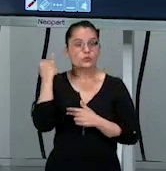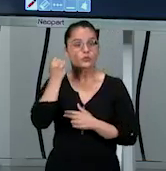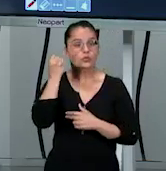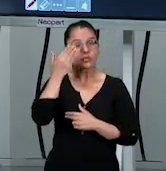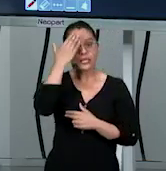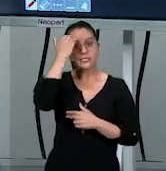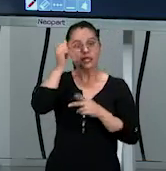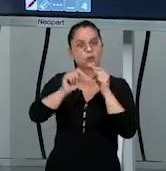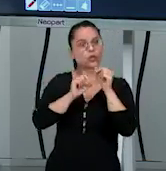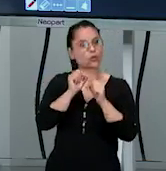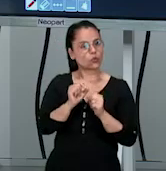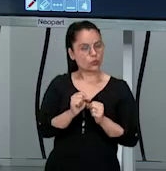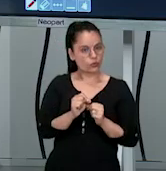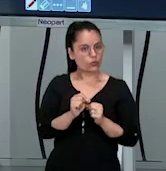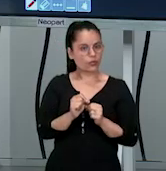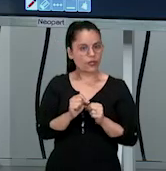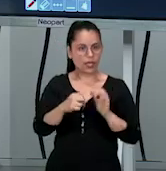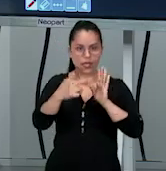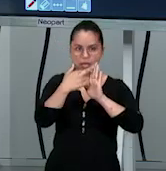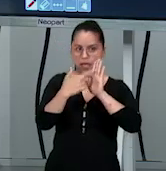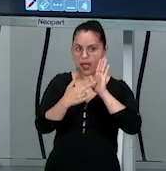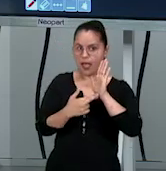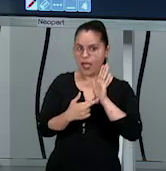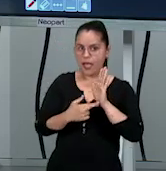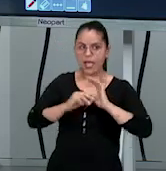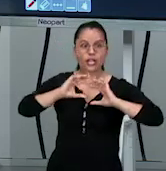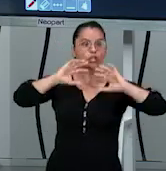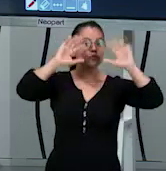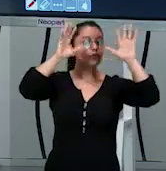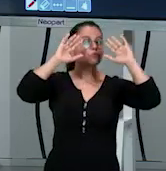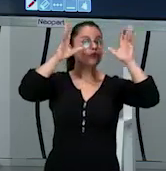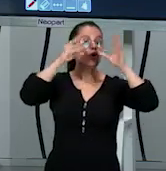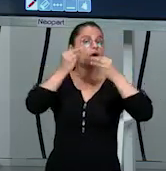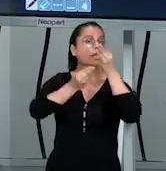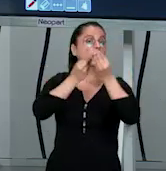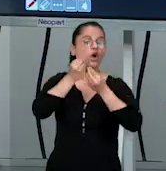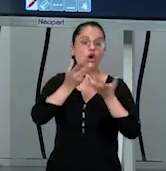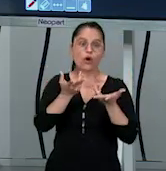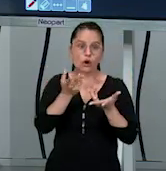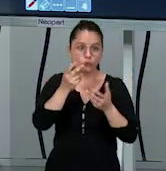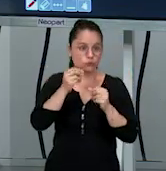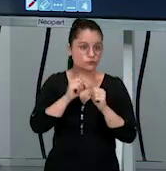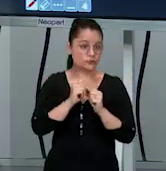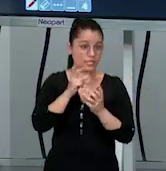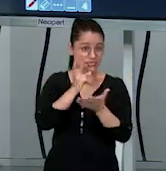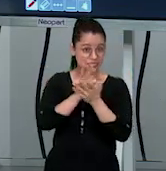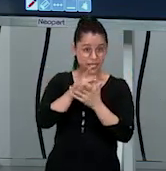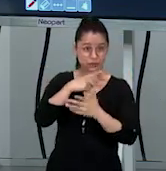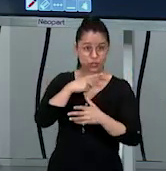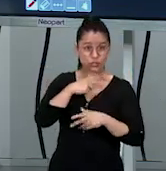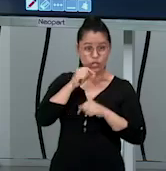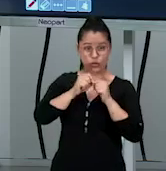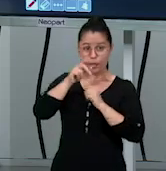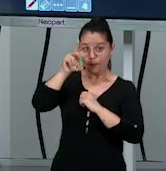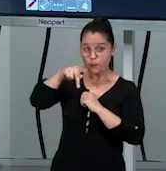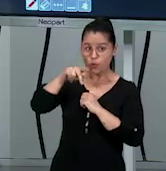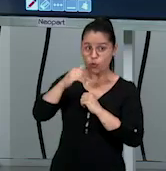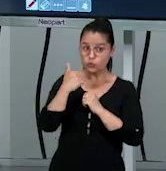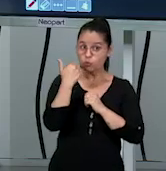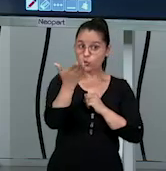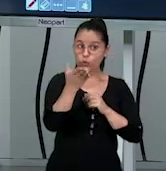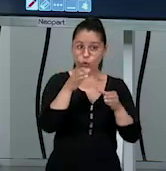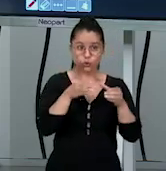saber sobre as regras do vôlei é as infrações das regras. No vôlei, toda vez que eu tenho uma infração, vai ser ponto pro adversário.